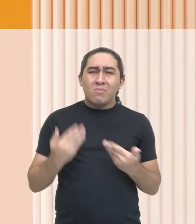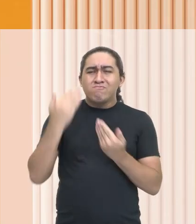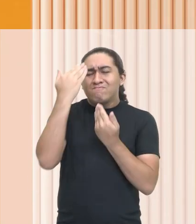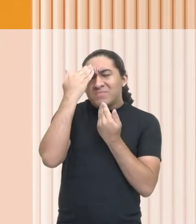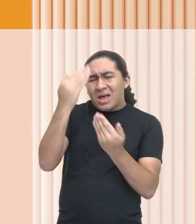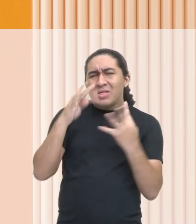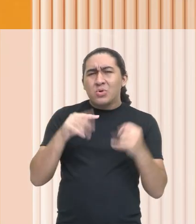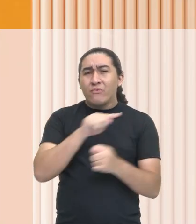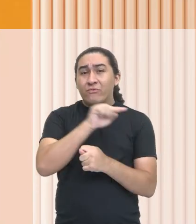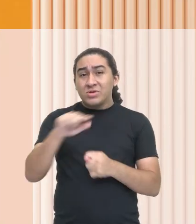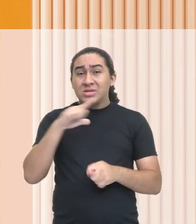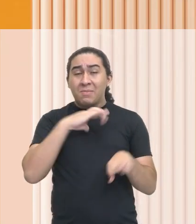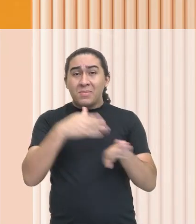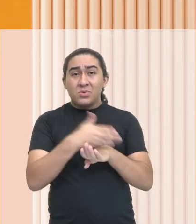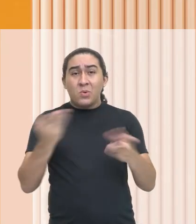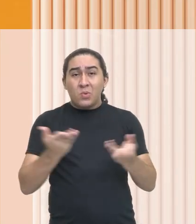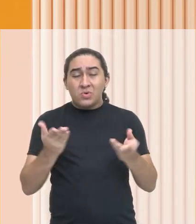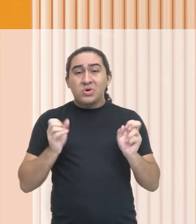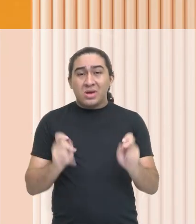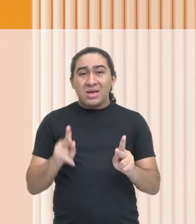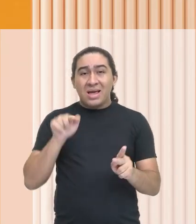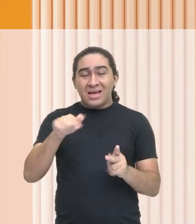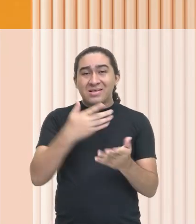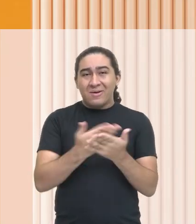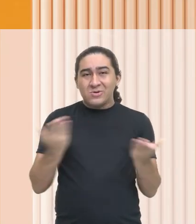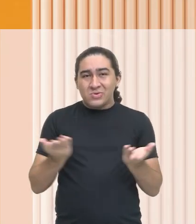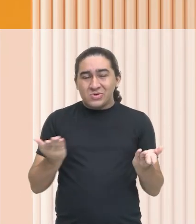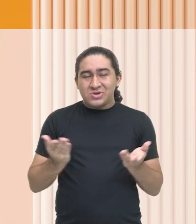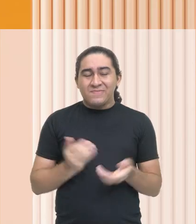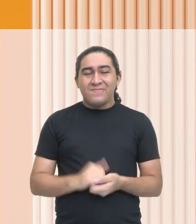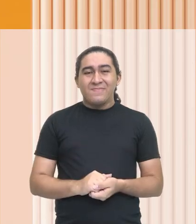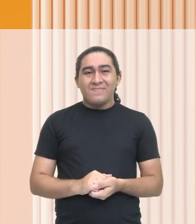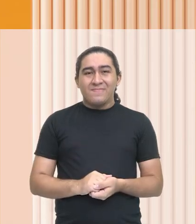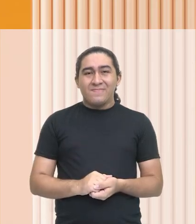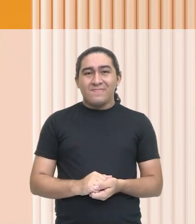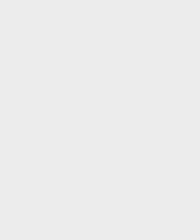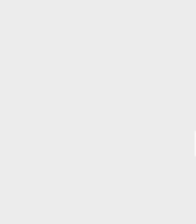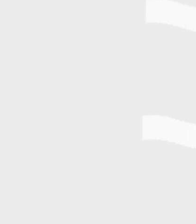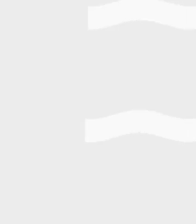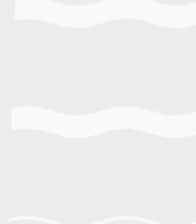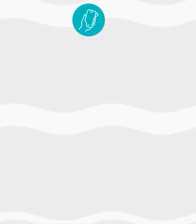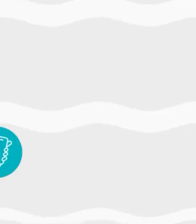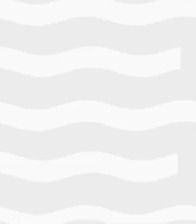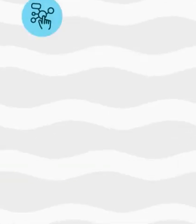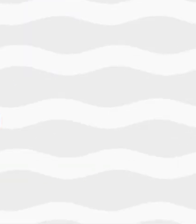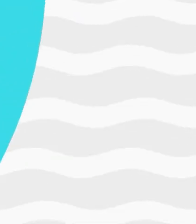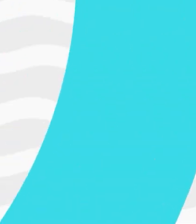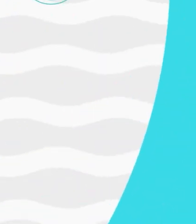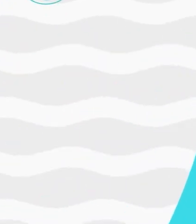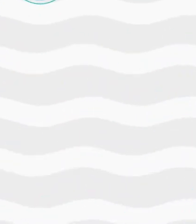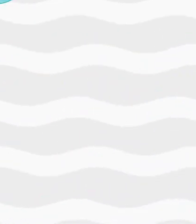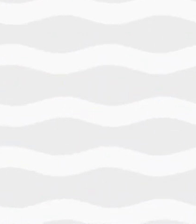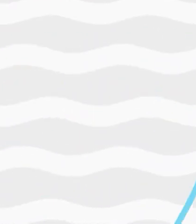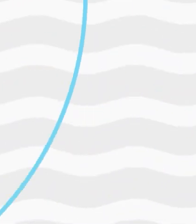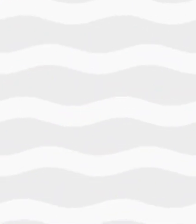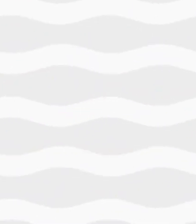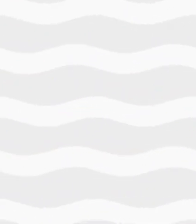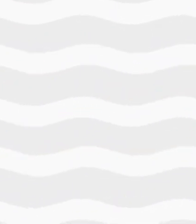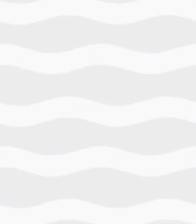obrigado a todos vocês por estarem comigo e essa foi a nossa aula de hoje. de